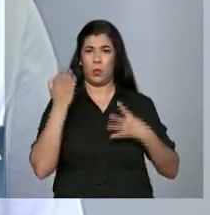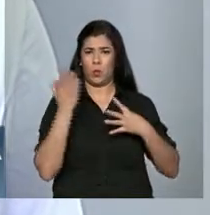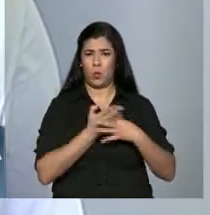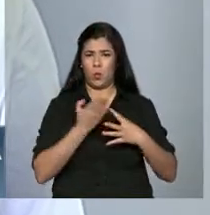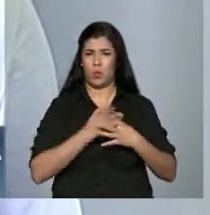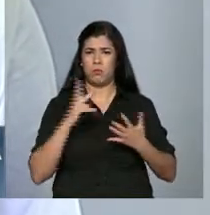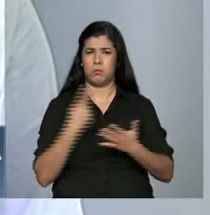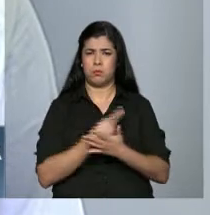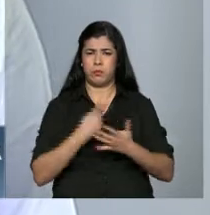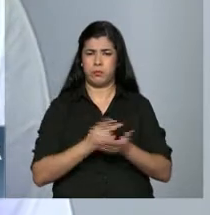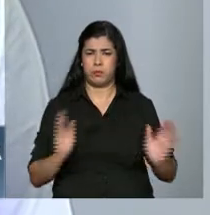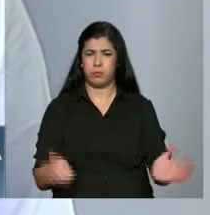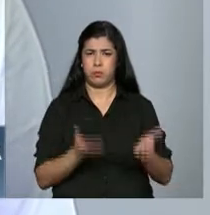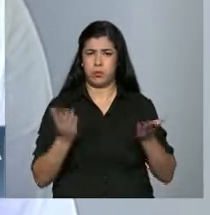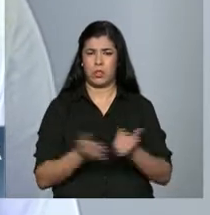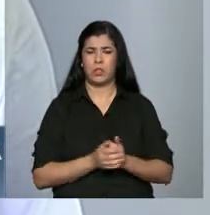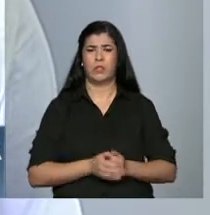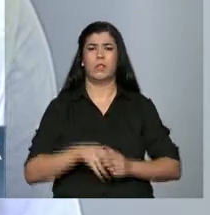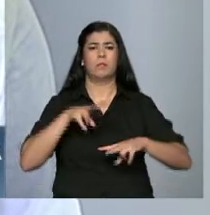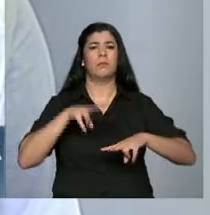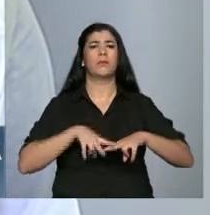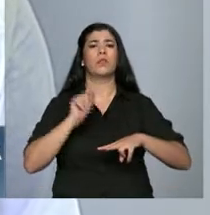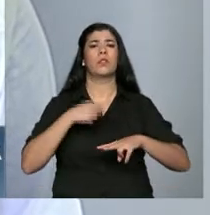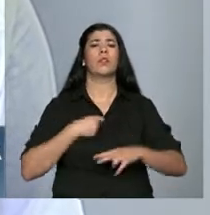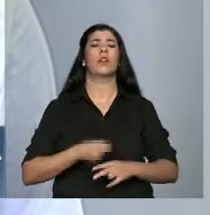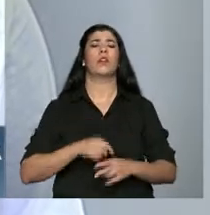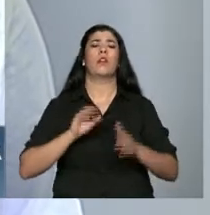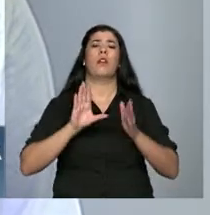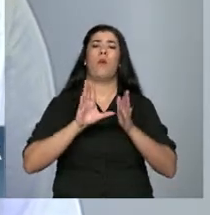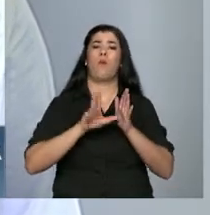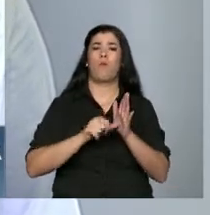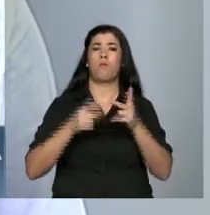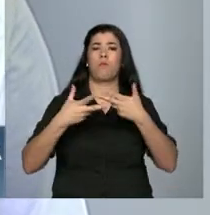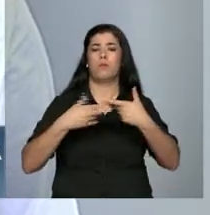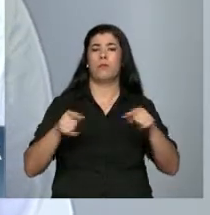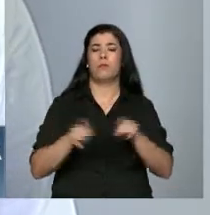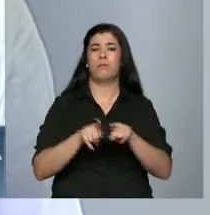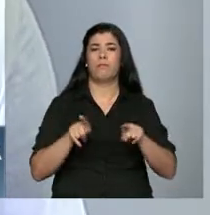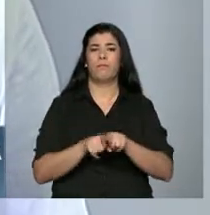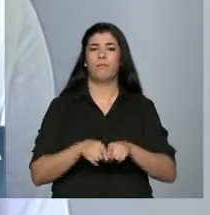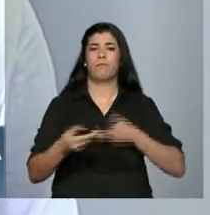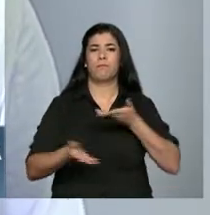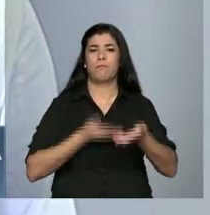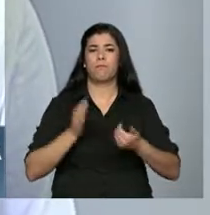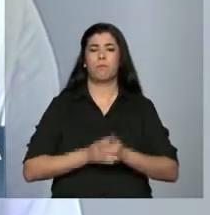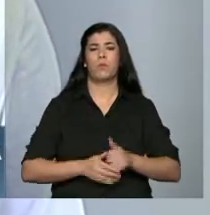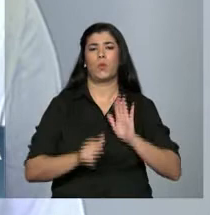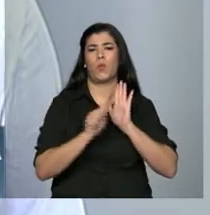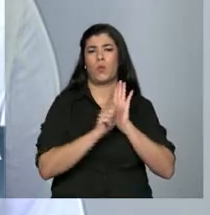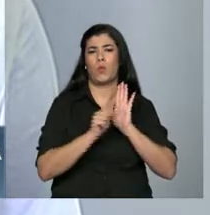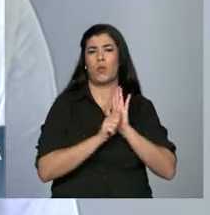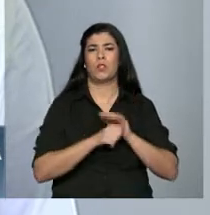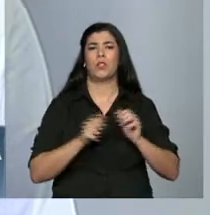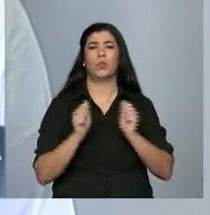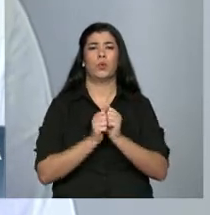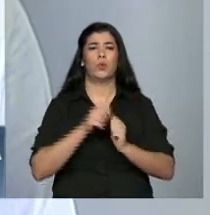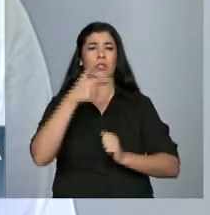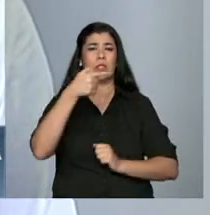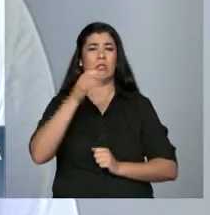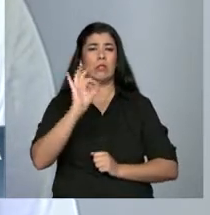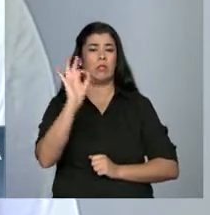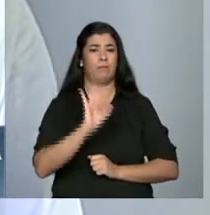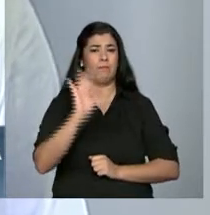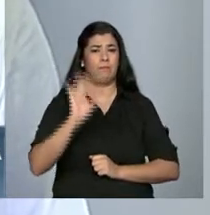que mais motivam prisões são os patrimoniais e relacionados às drogas, que juntos representam aí 70%